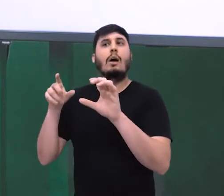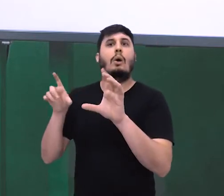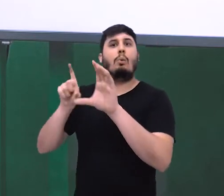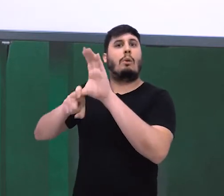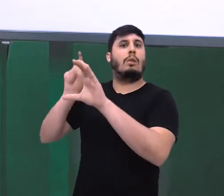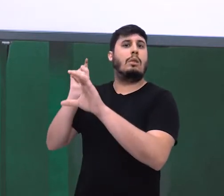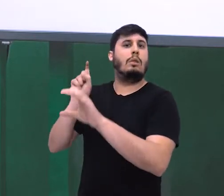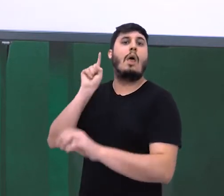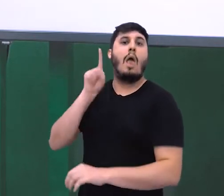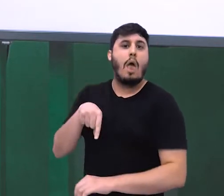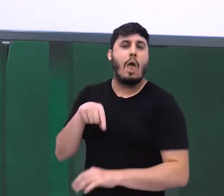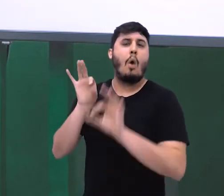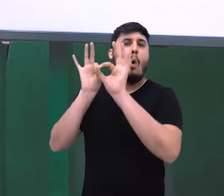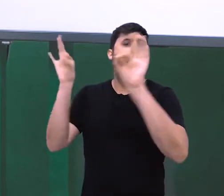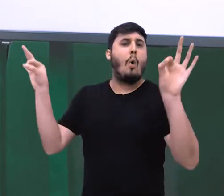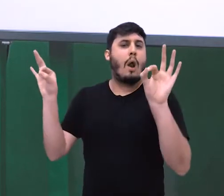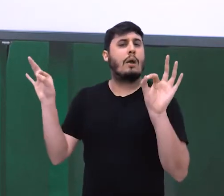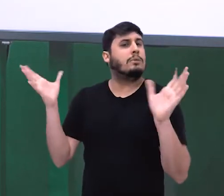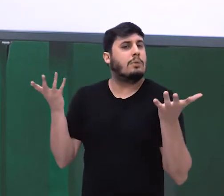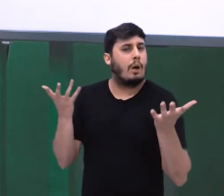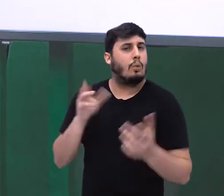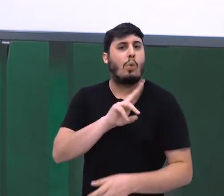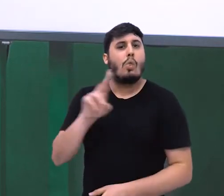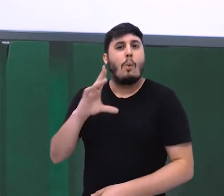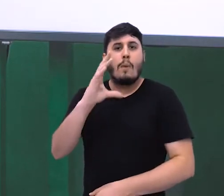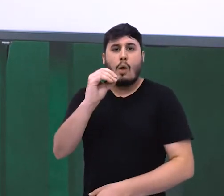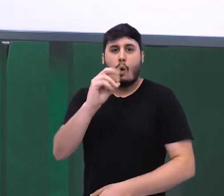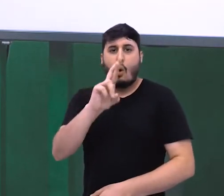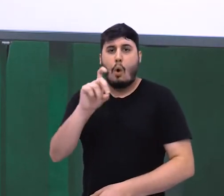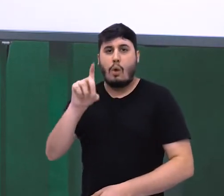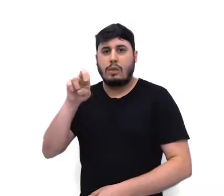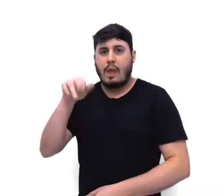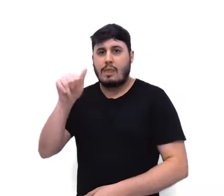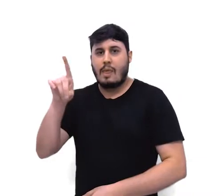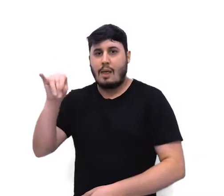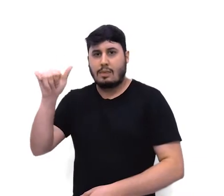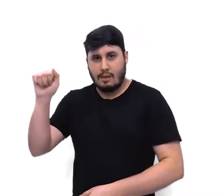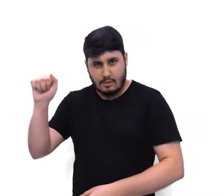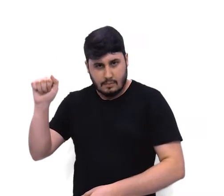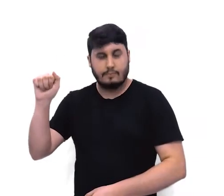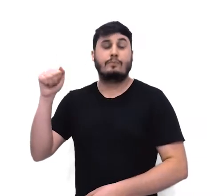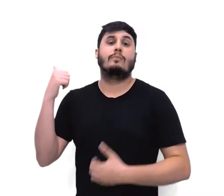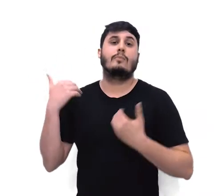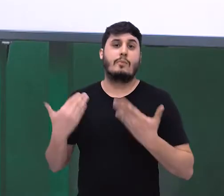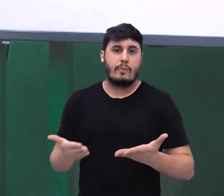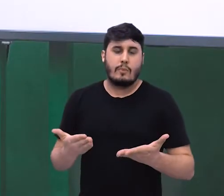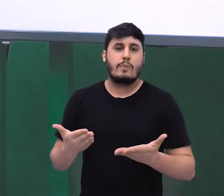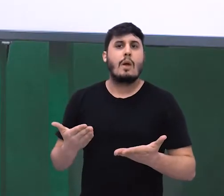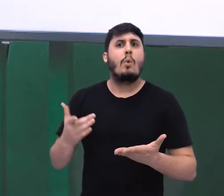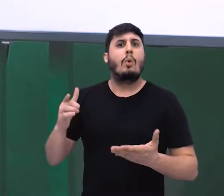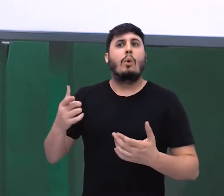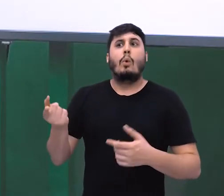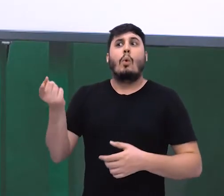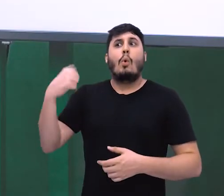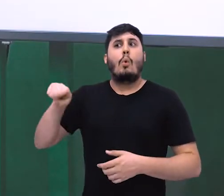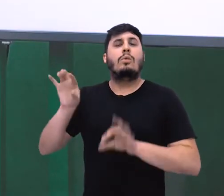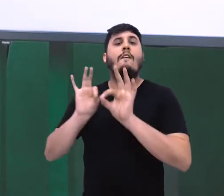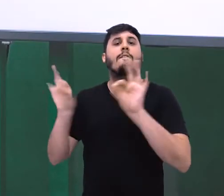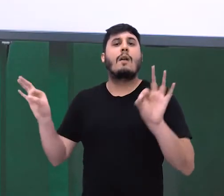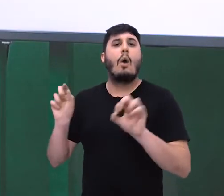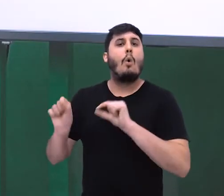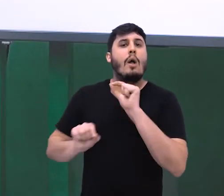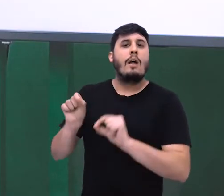coordenadas. Assim como a segunda oração, foi embora. Quem foi embora?